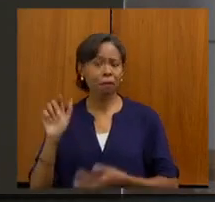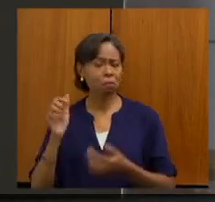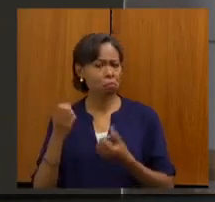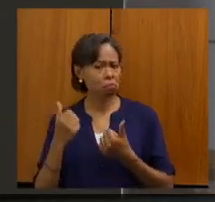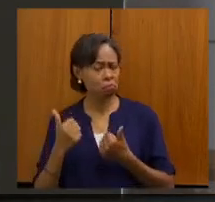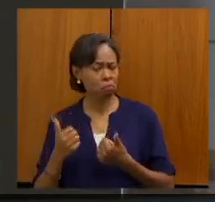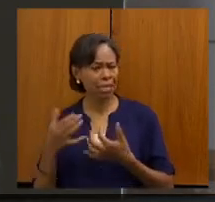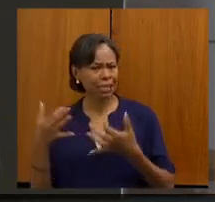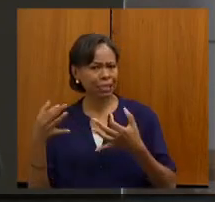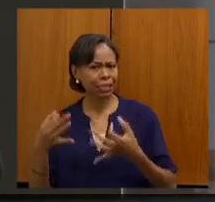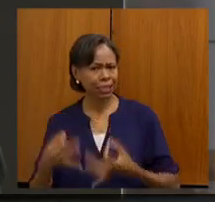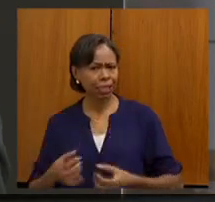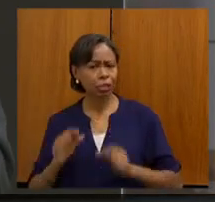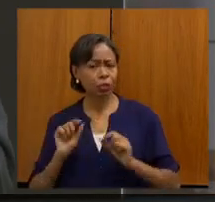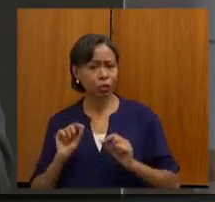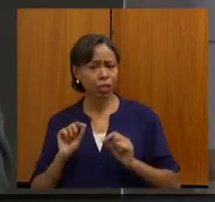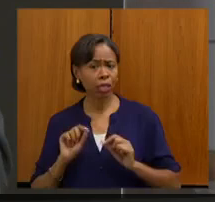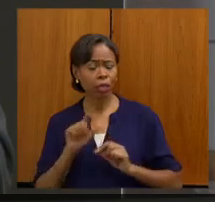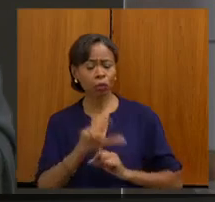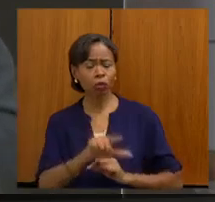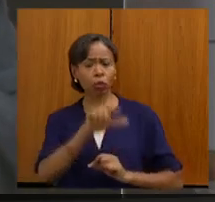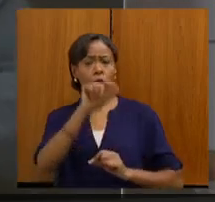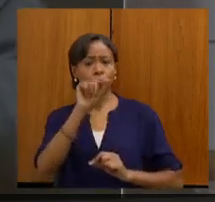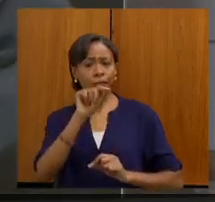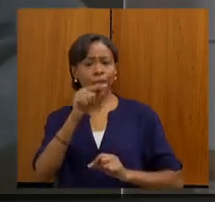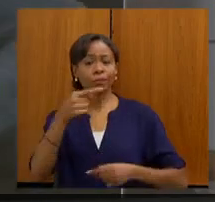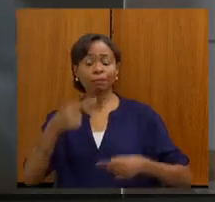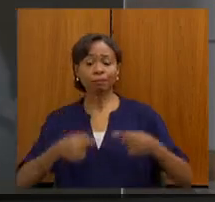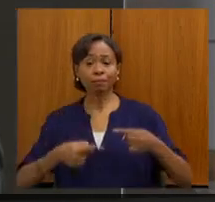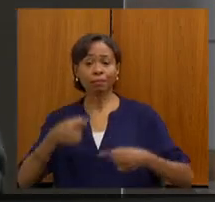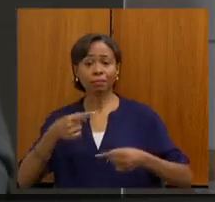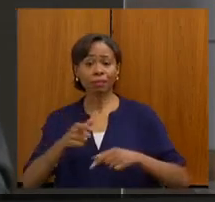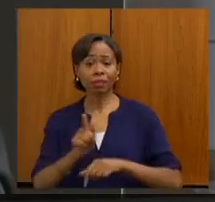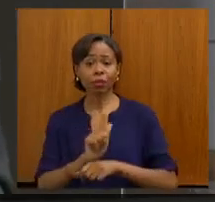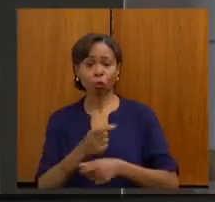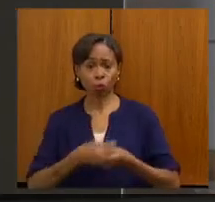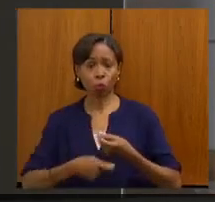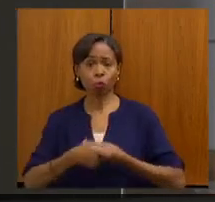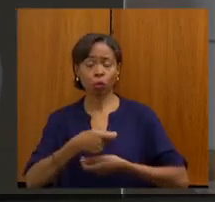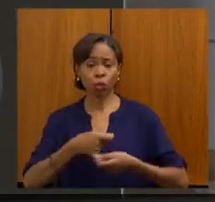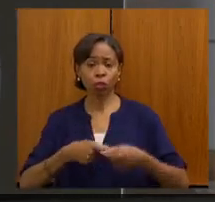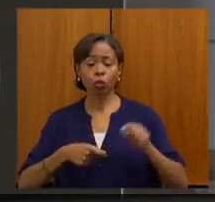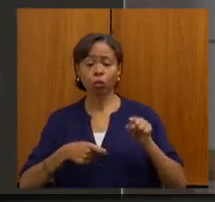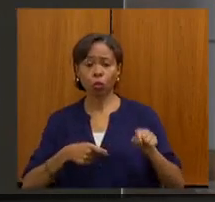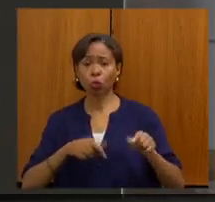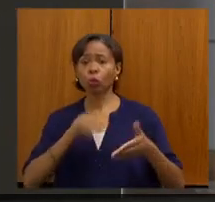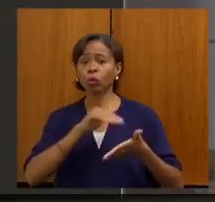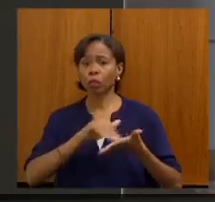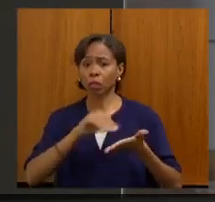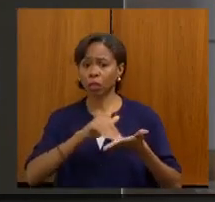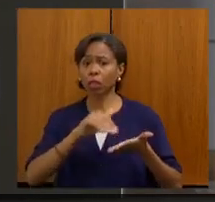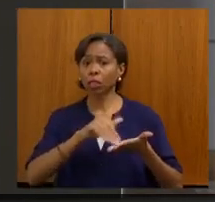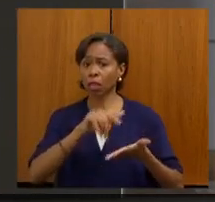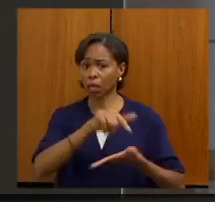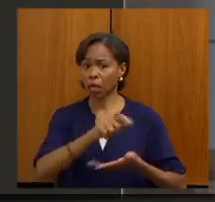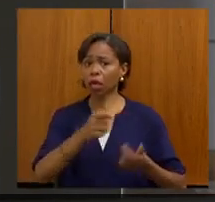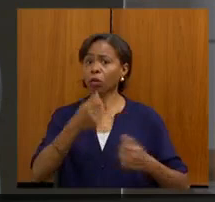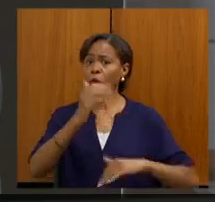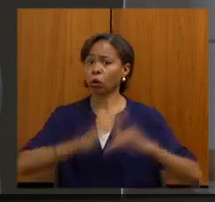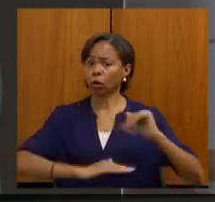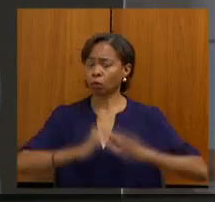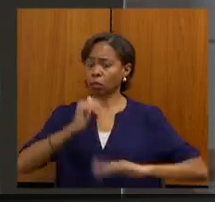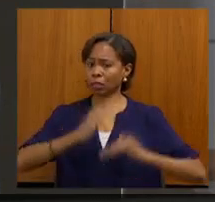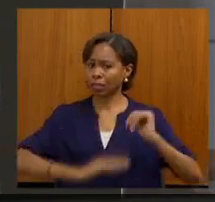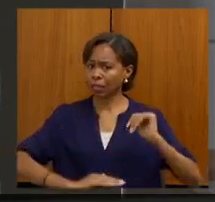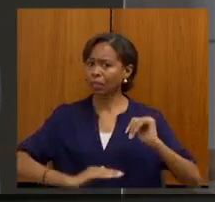da gestão política o entendimento que um secretário que tem que ter a sua capacidade técnica